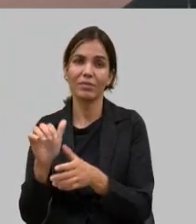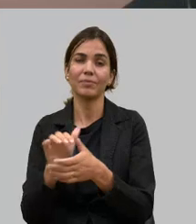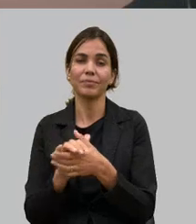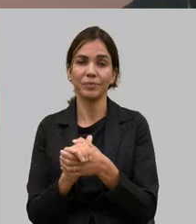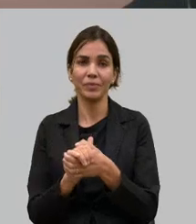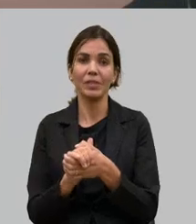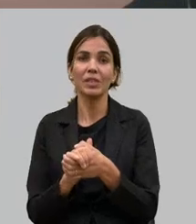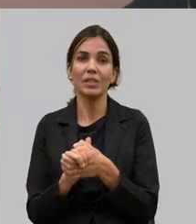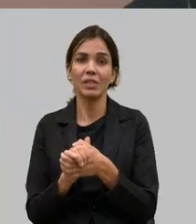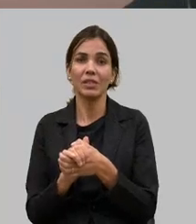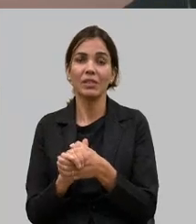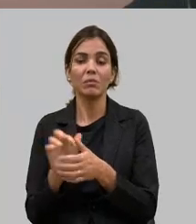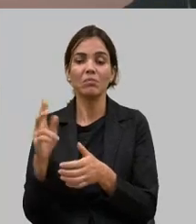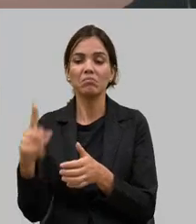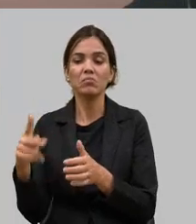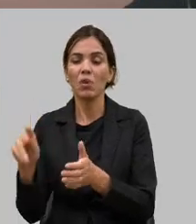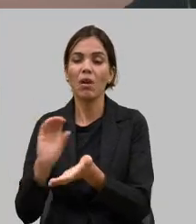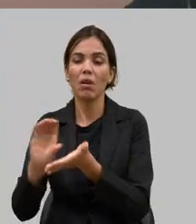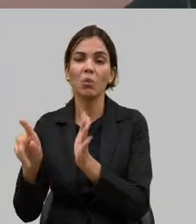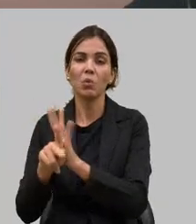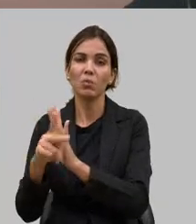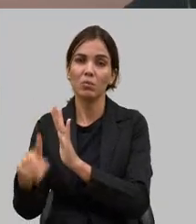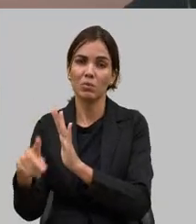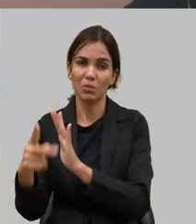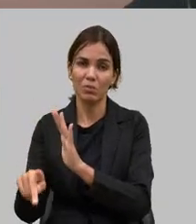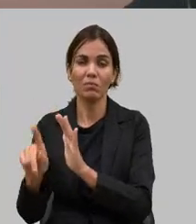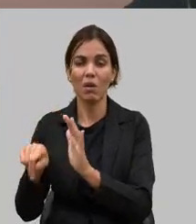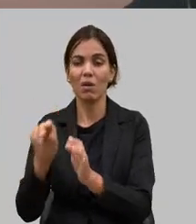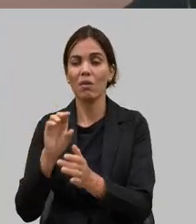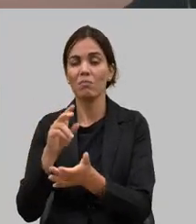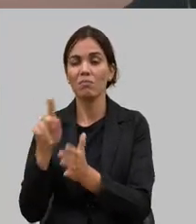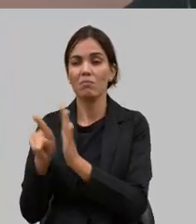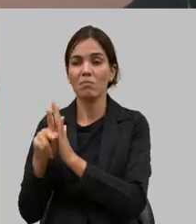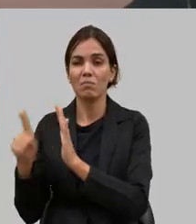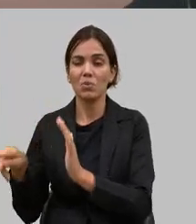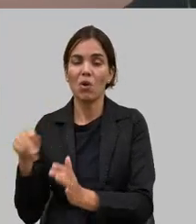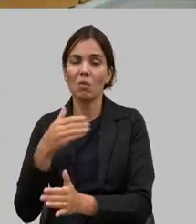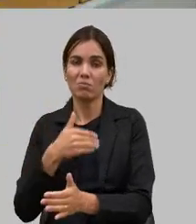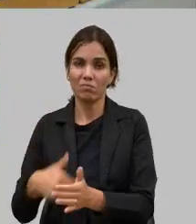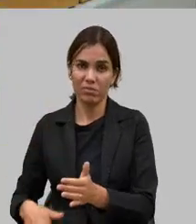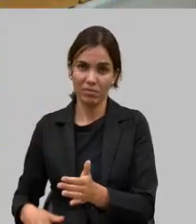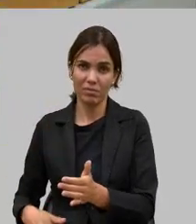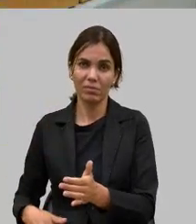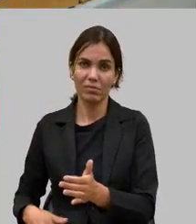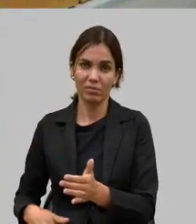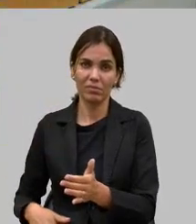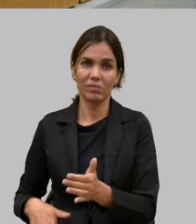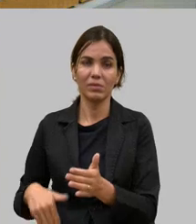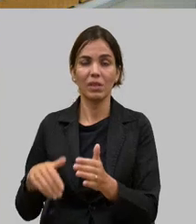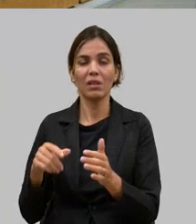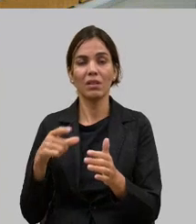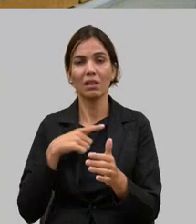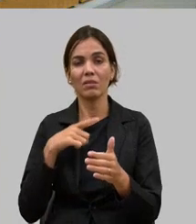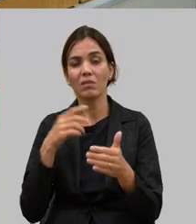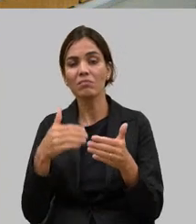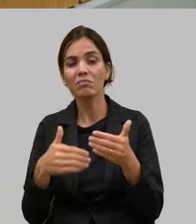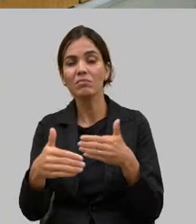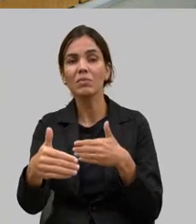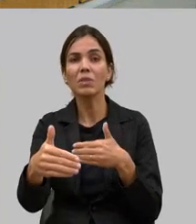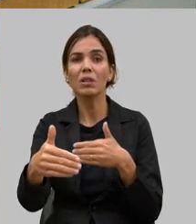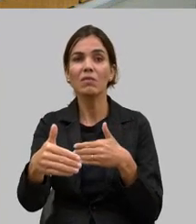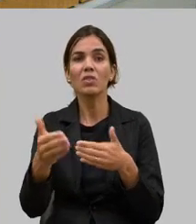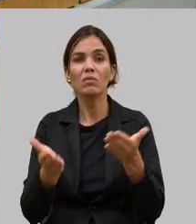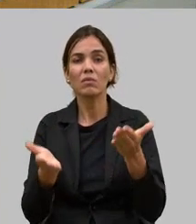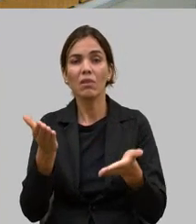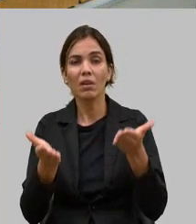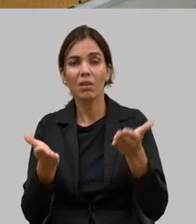não do recurso próprio o desafio é que essas autarquias do Estado como o IMA tem ainda mais para frente quando nós tivemos um equilíbrio fiscal